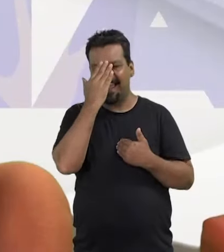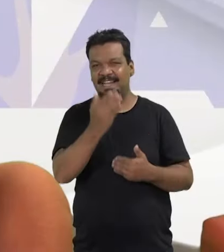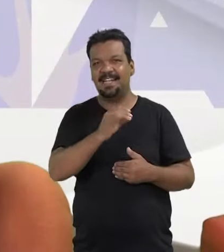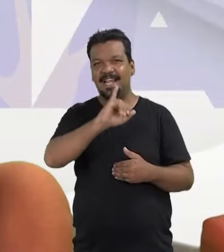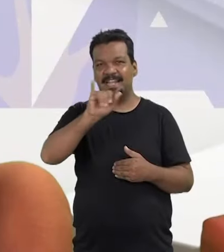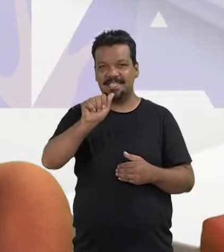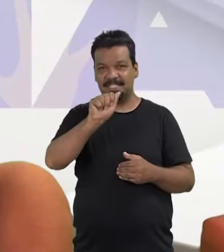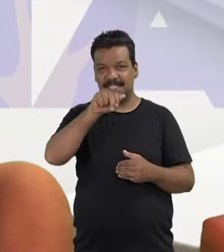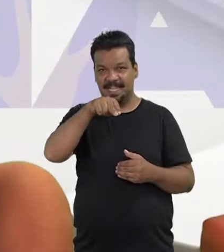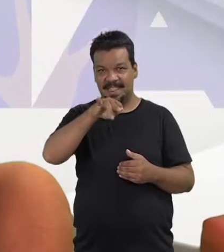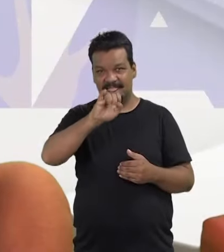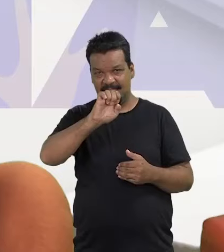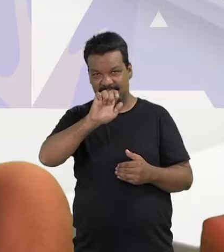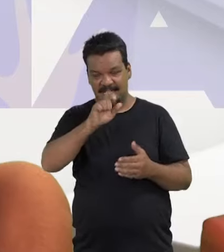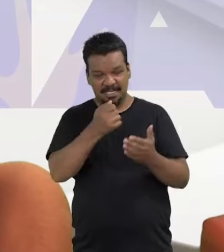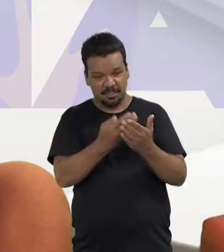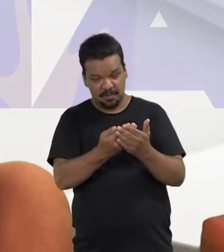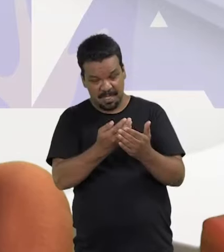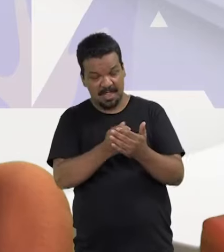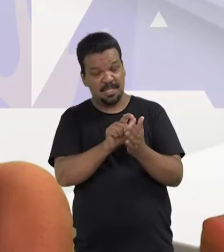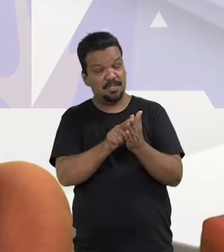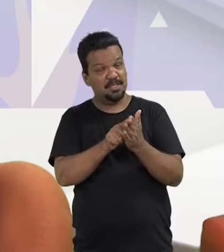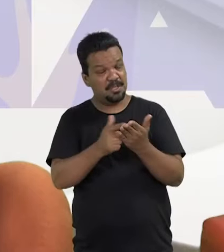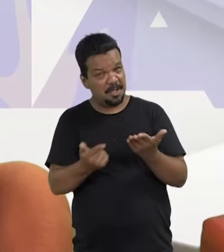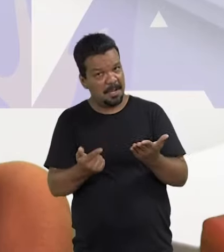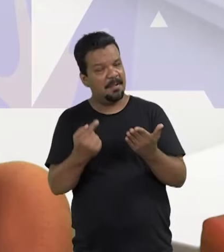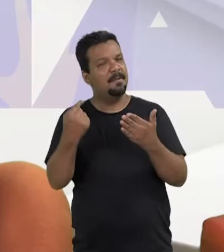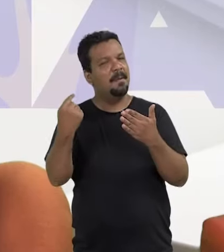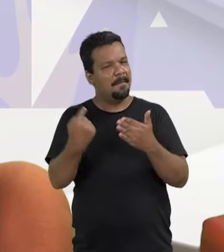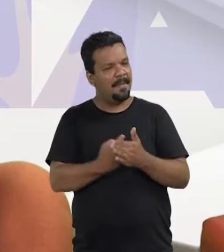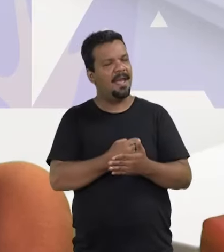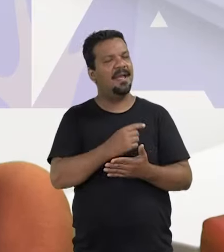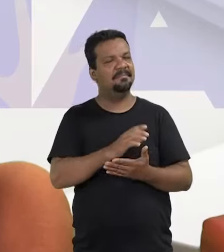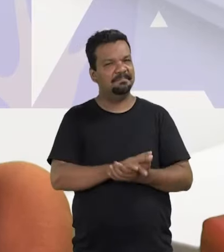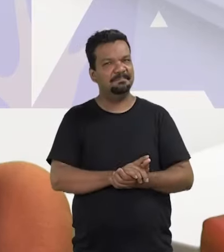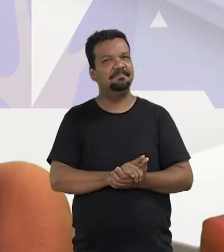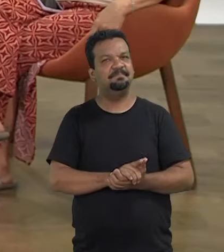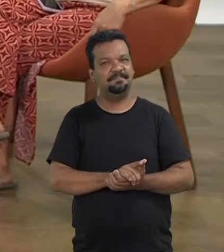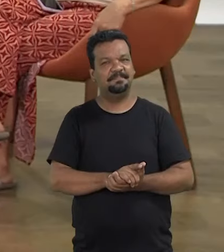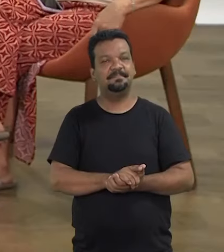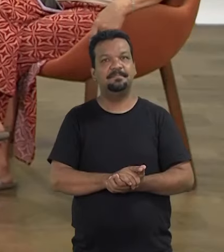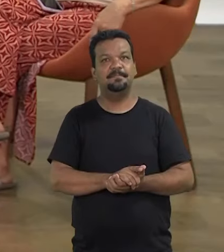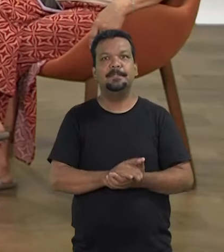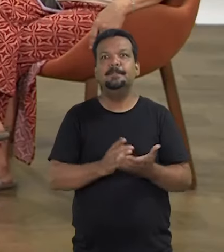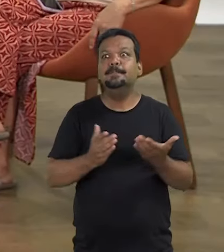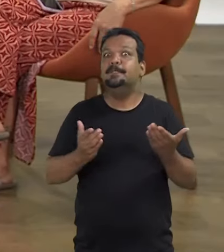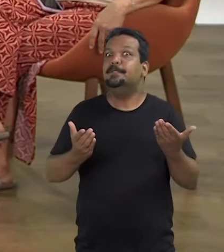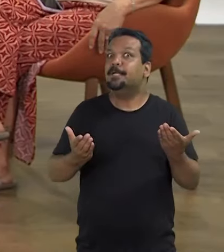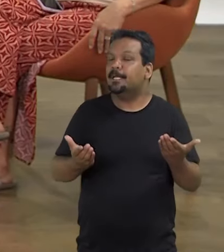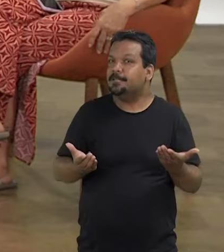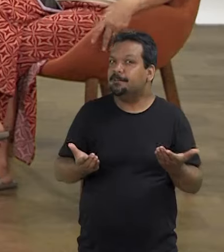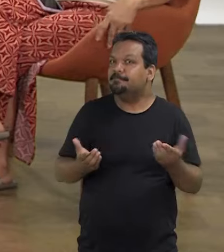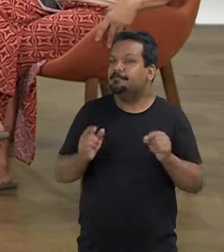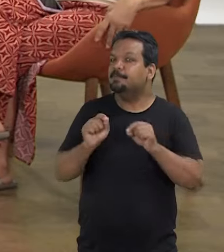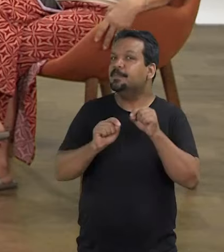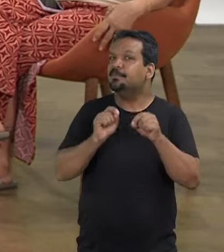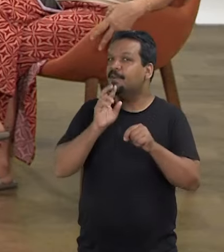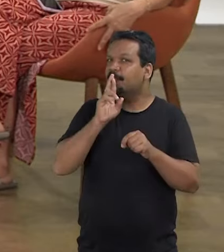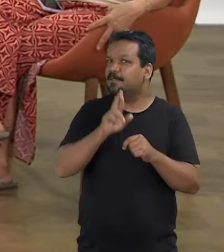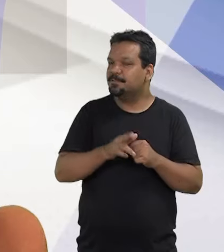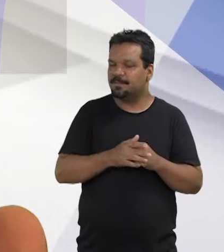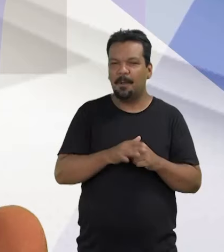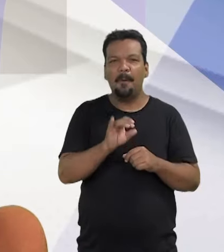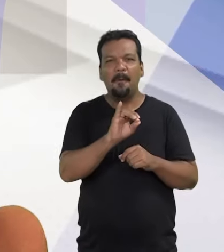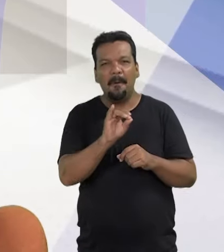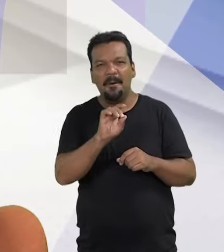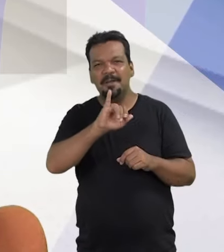agradece a Janiele Azevedo, estudante de jornalismo, pela pergunta. E aí, Cristina, o que responder a